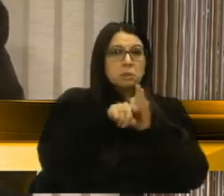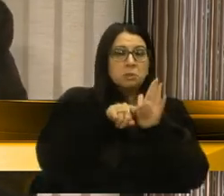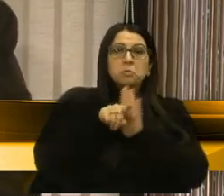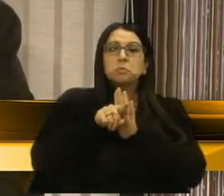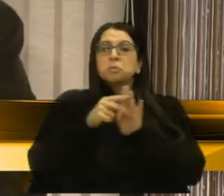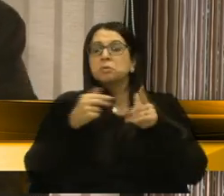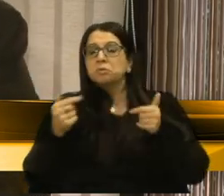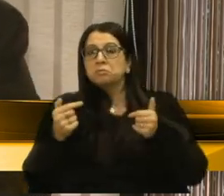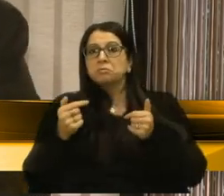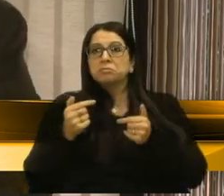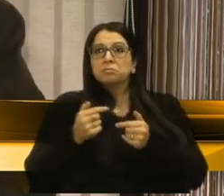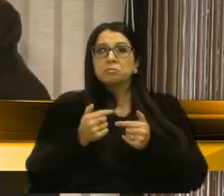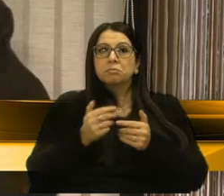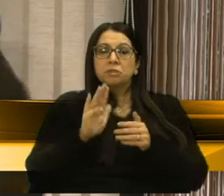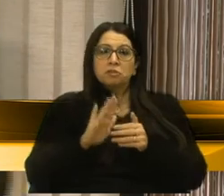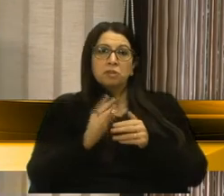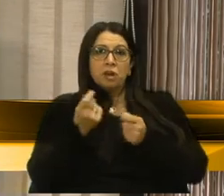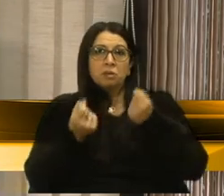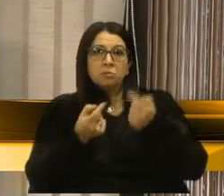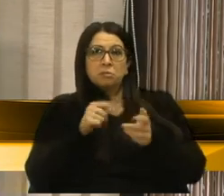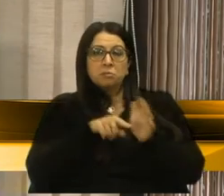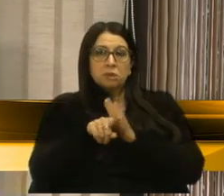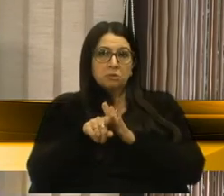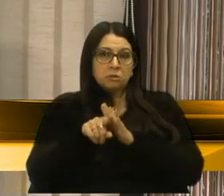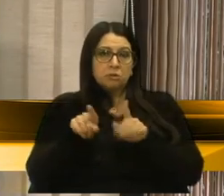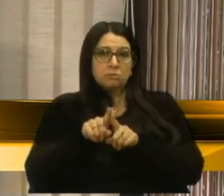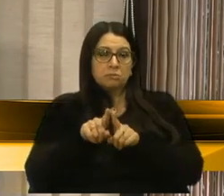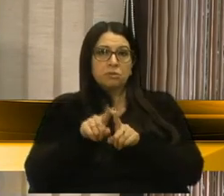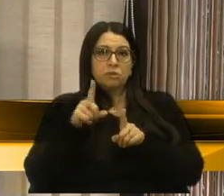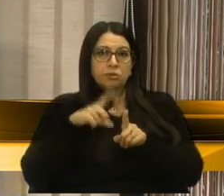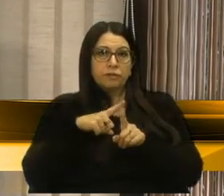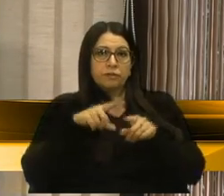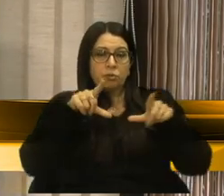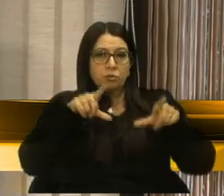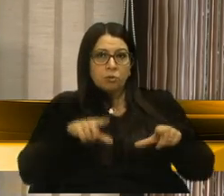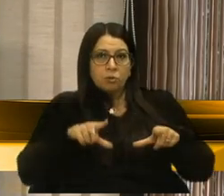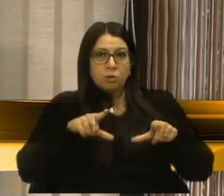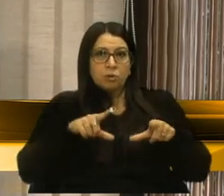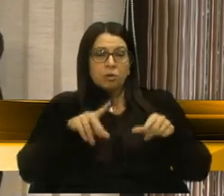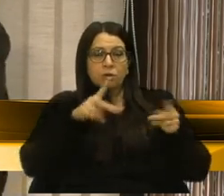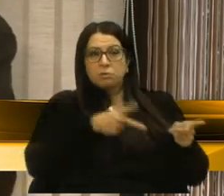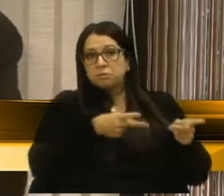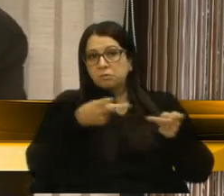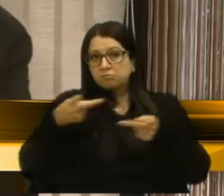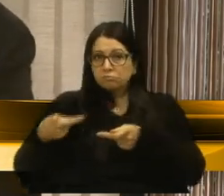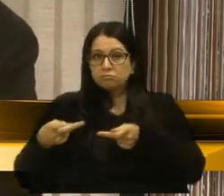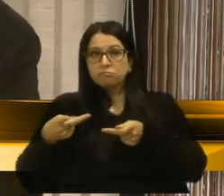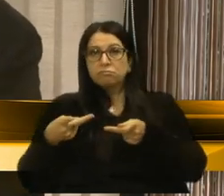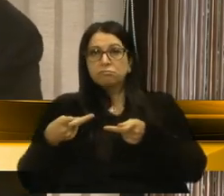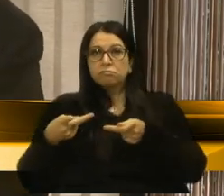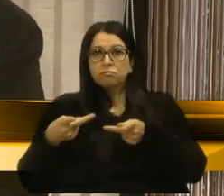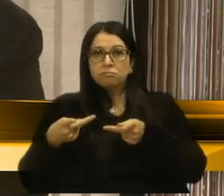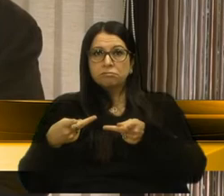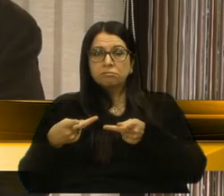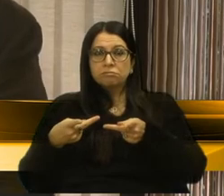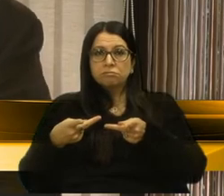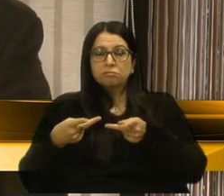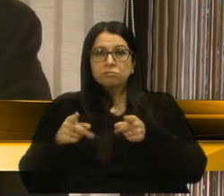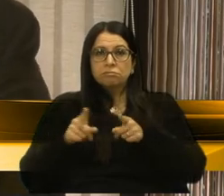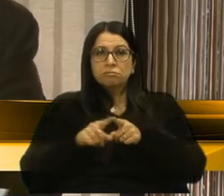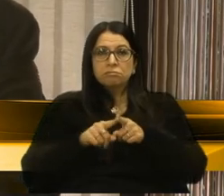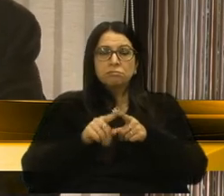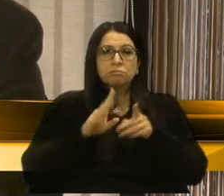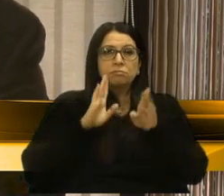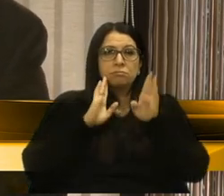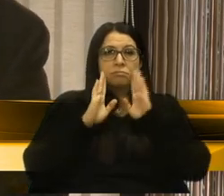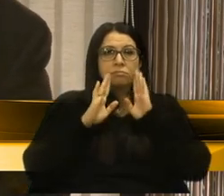perguntas, pode ser, se tiver algum lugar, alguma visita, mandar por Facebook, ou ligar